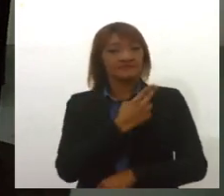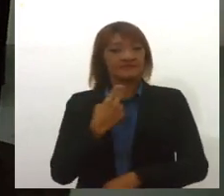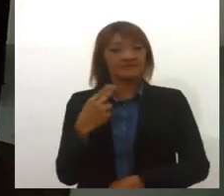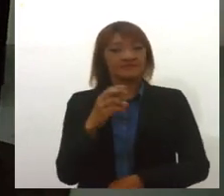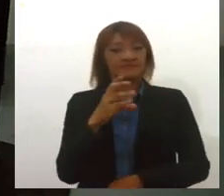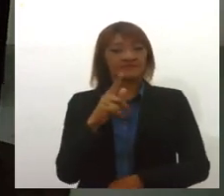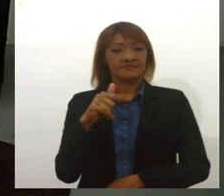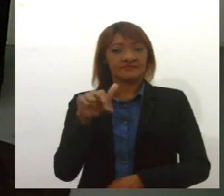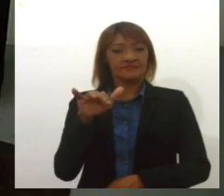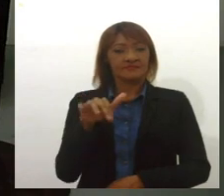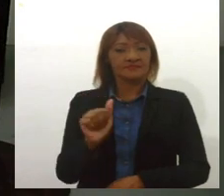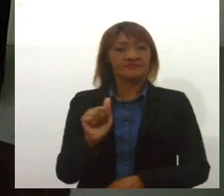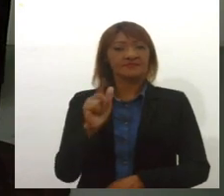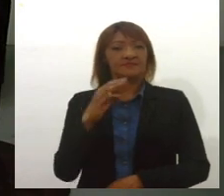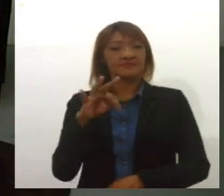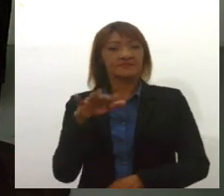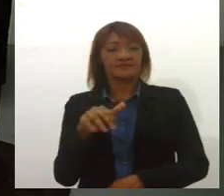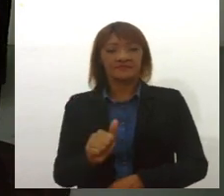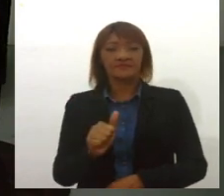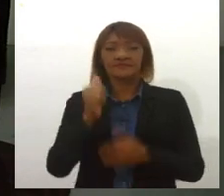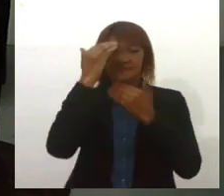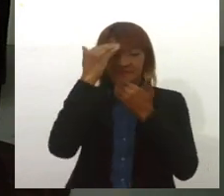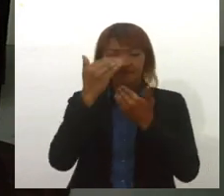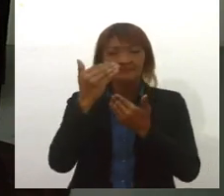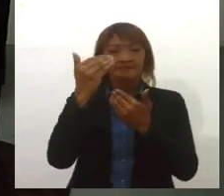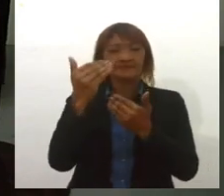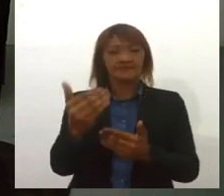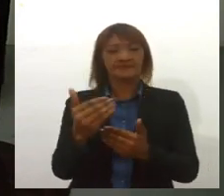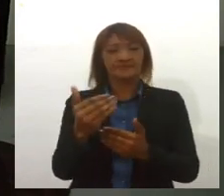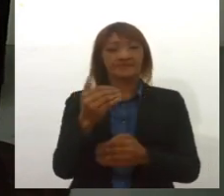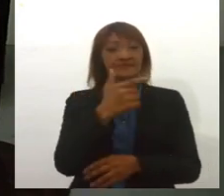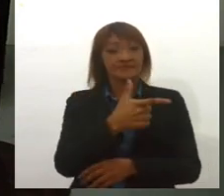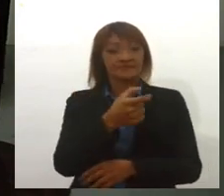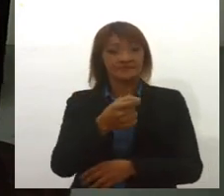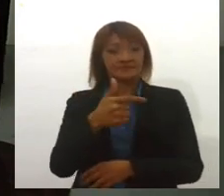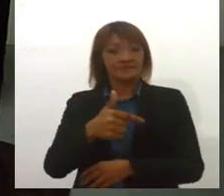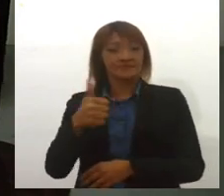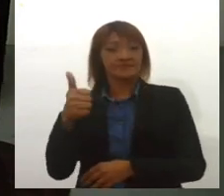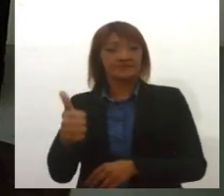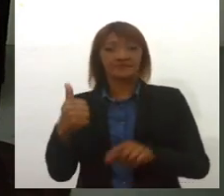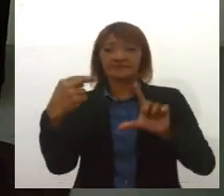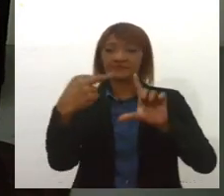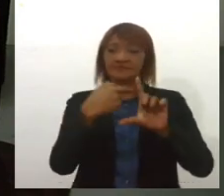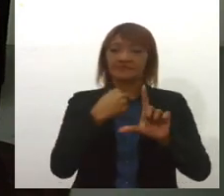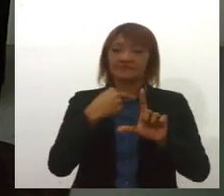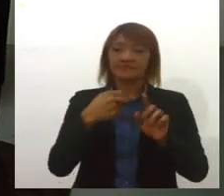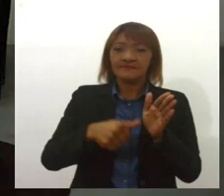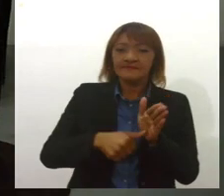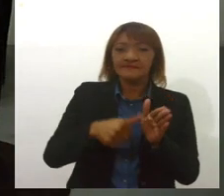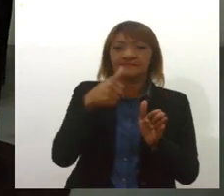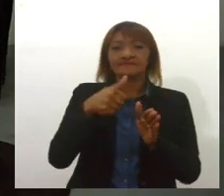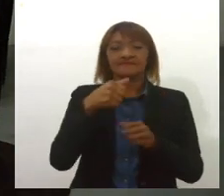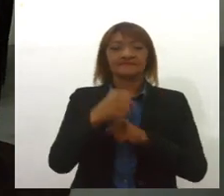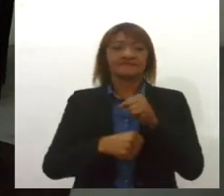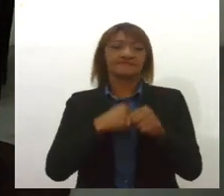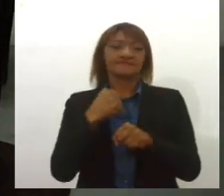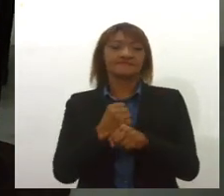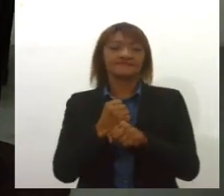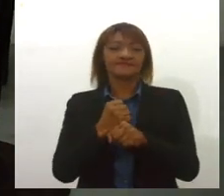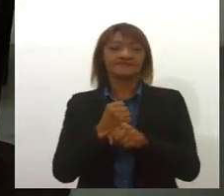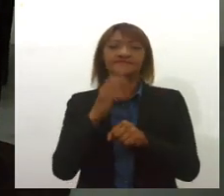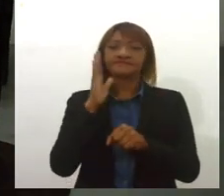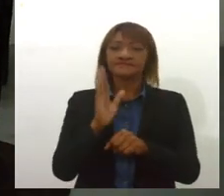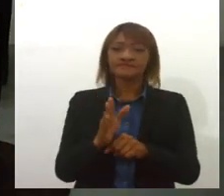sou primeiro ano do programa. também para dizer que em